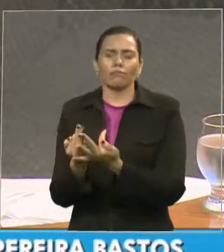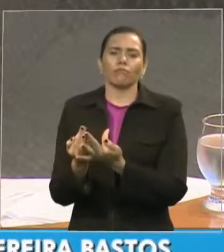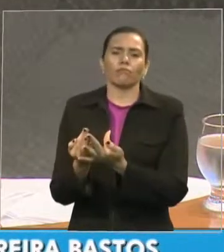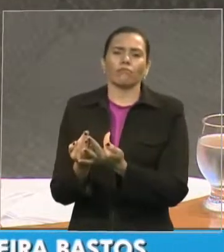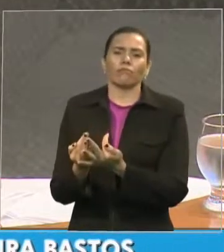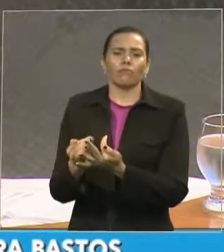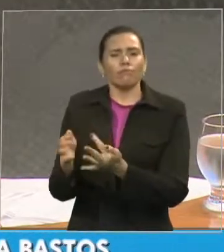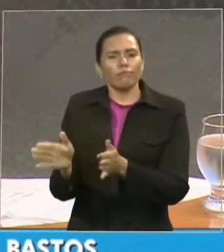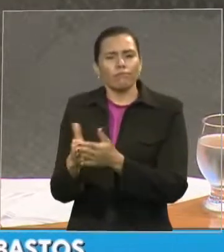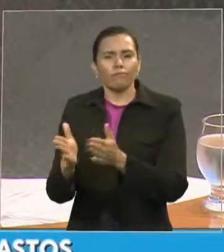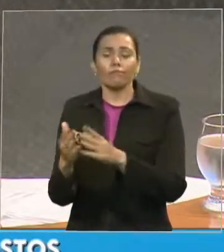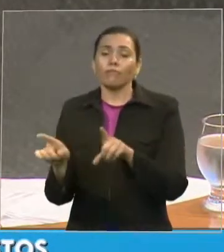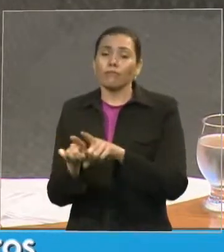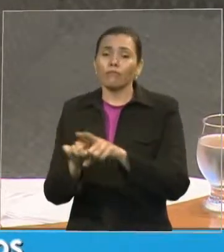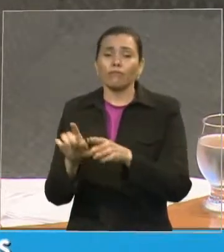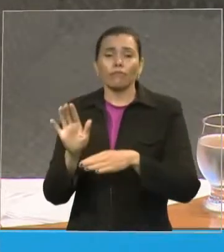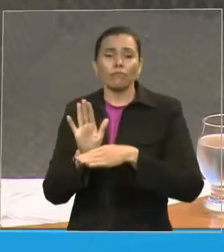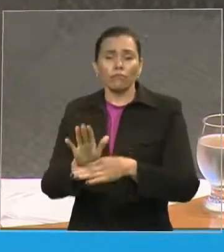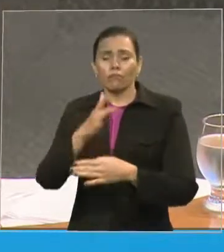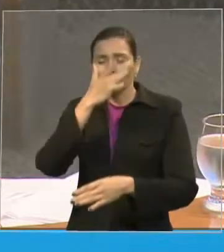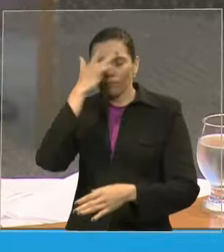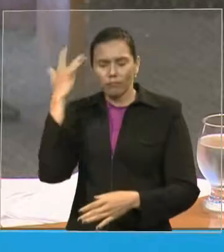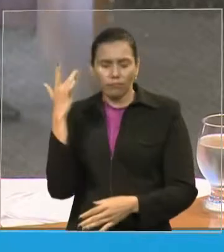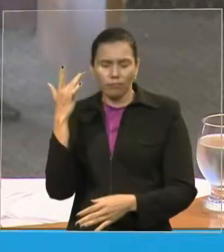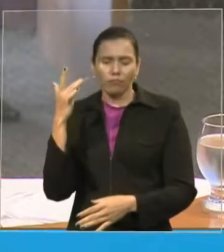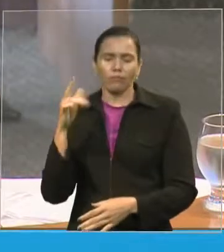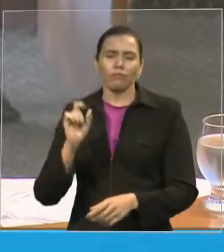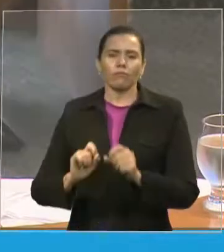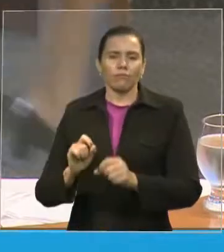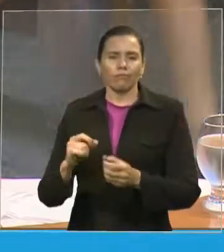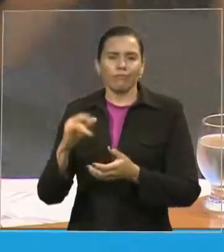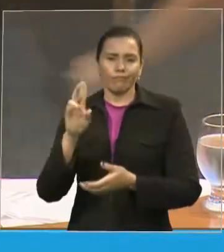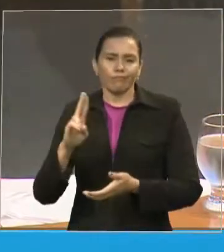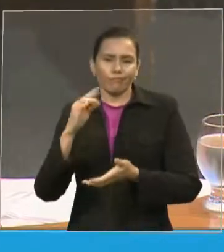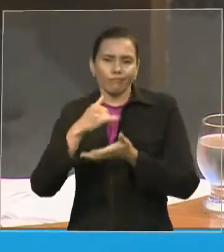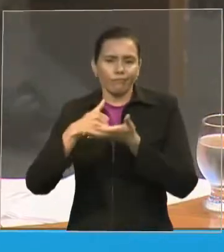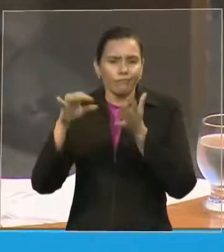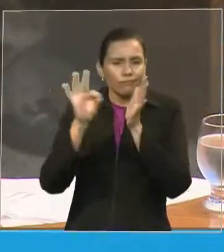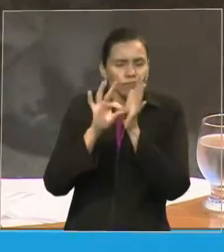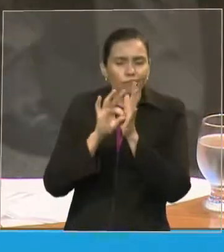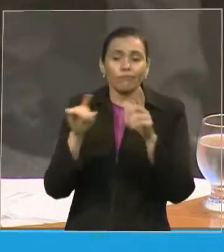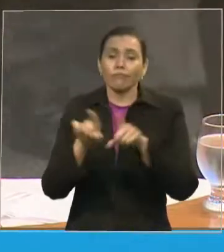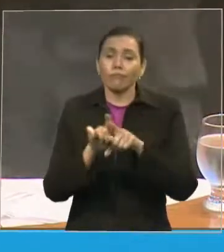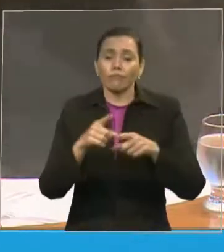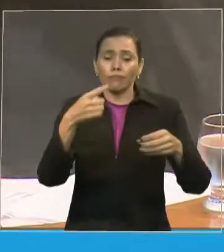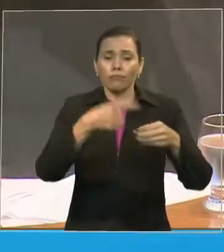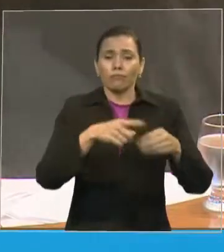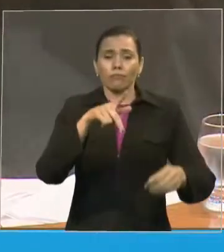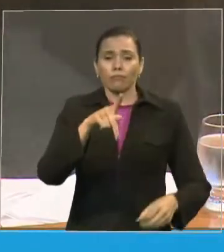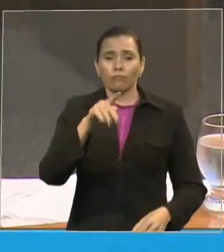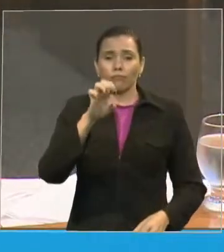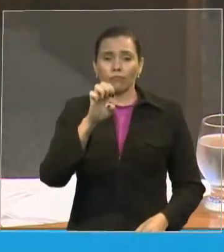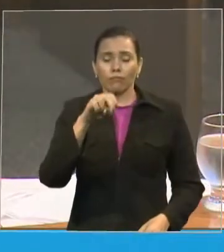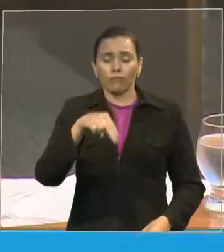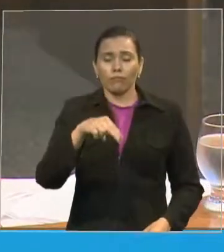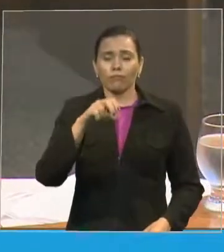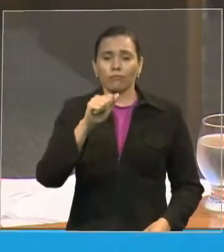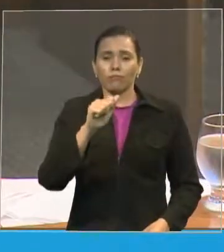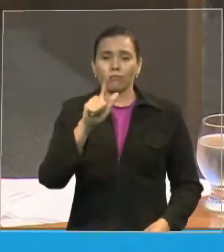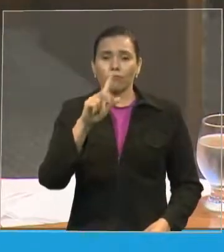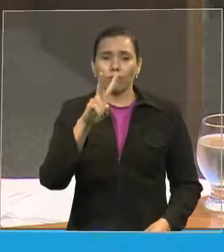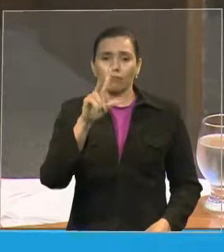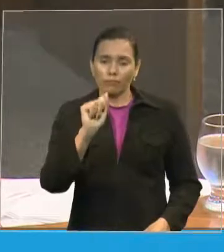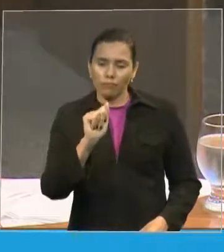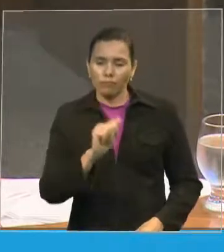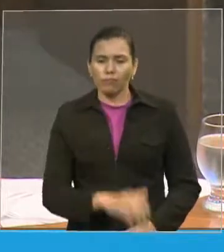dependentes químicos. Penalva, com a construção de igreja, orientação espiritual, a família em situação